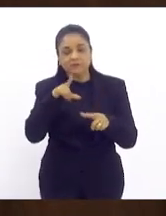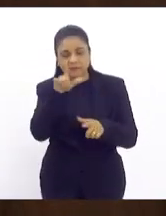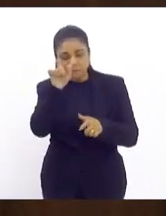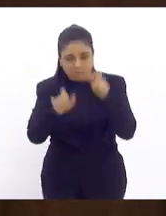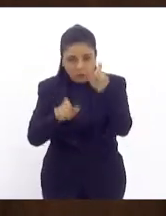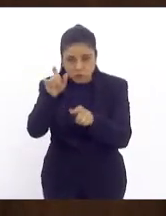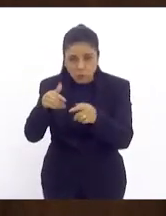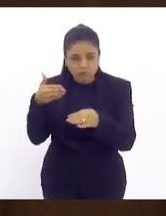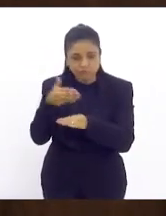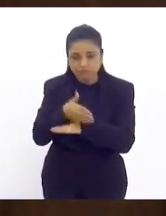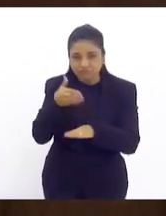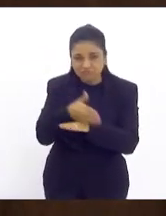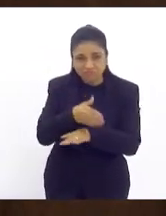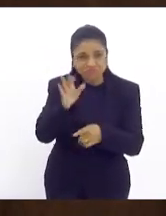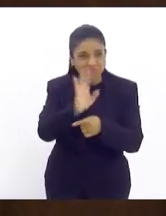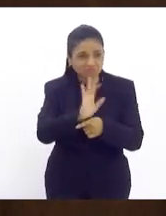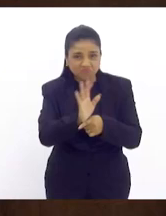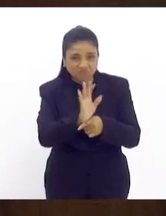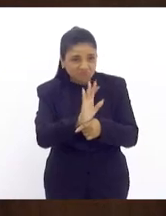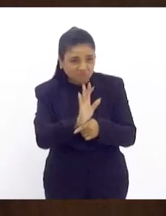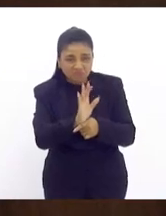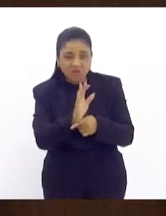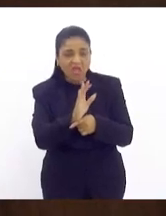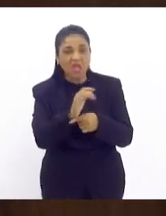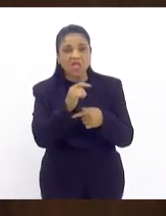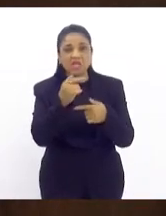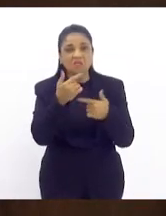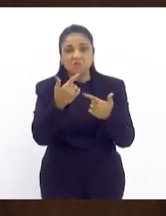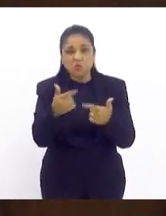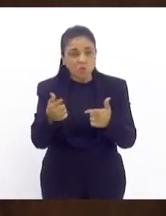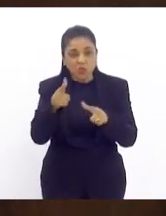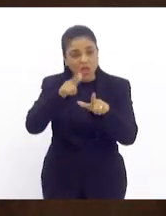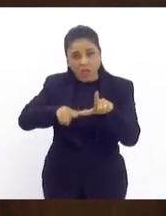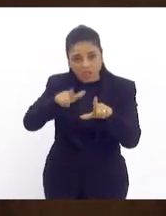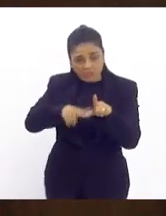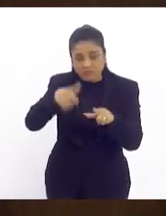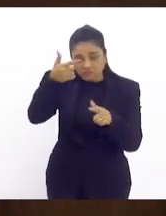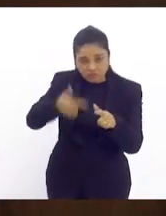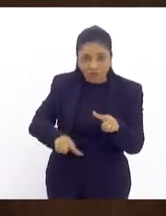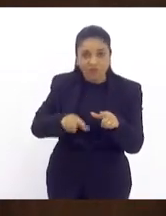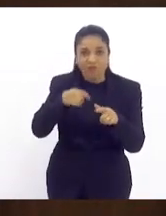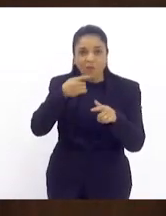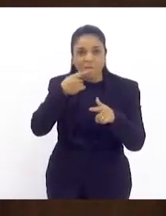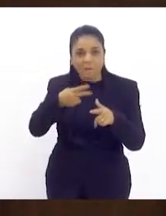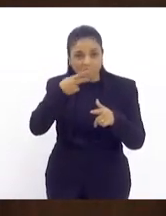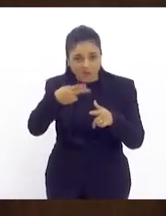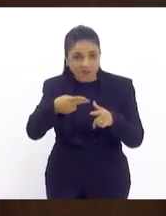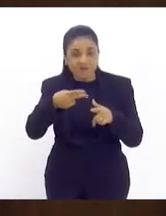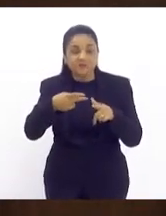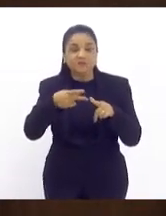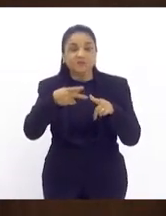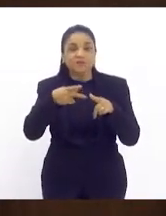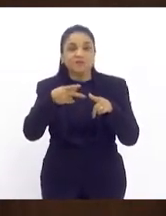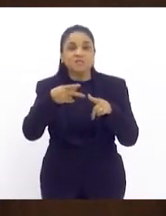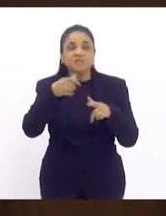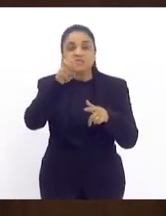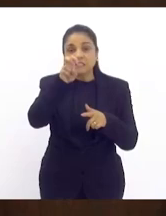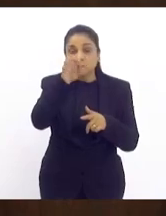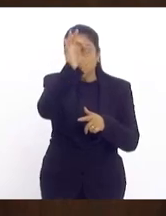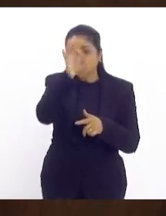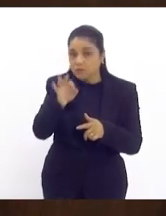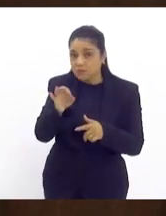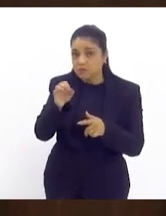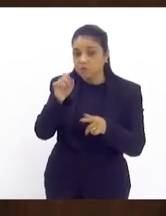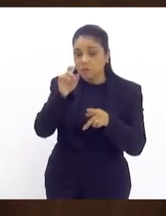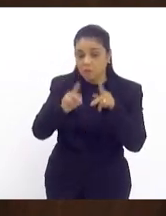cinematográfico produzido no Brasil porque não tem legenda eu estou repito em torno de 5% da população do Brasil a gente está falando em torno de